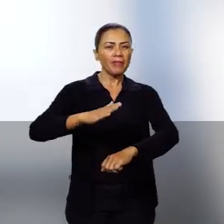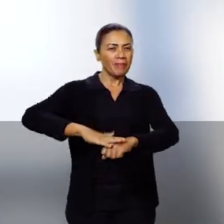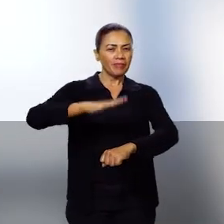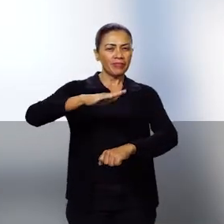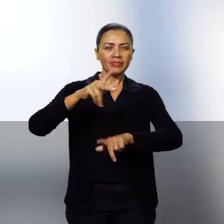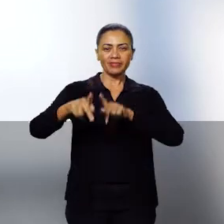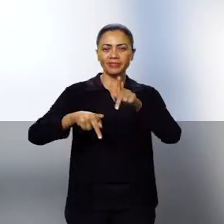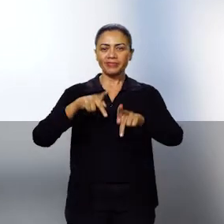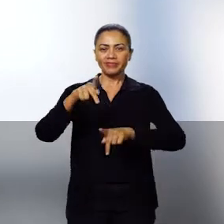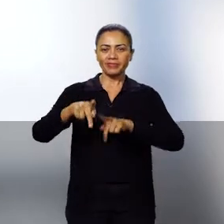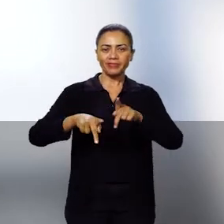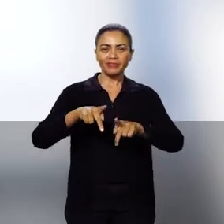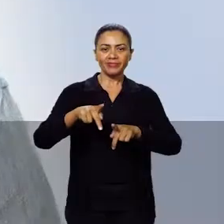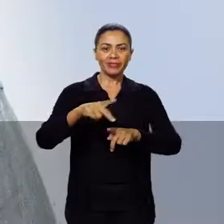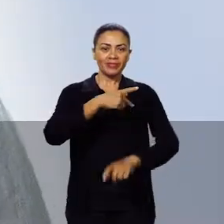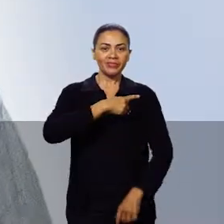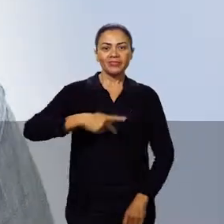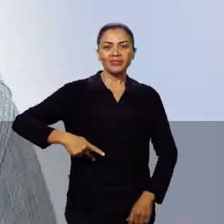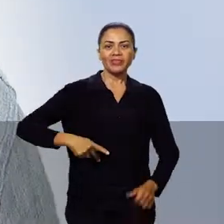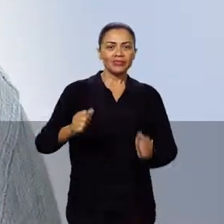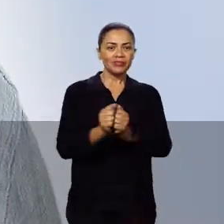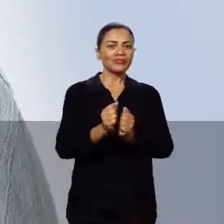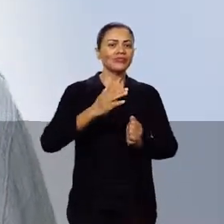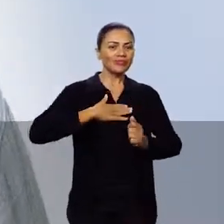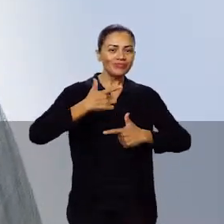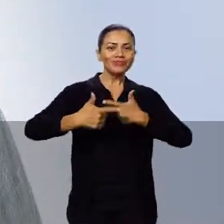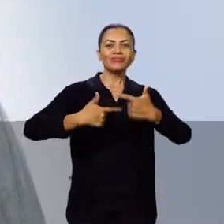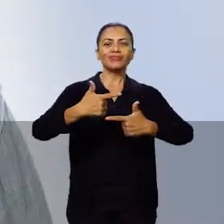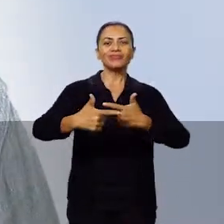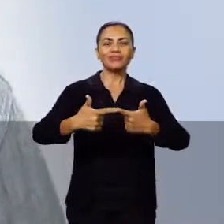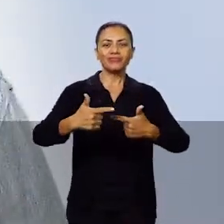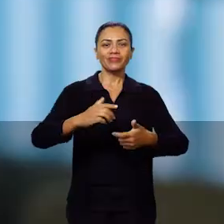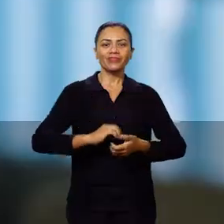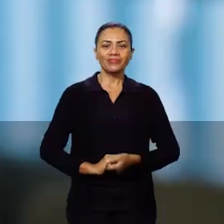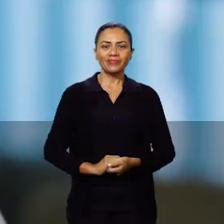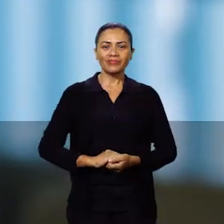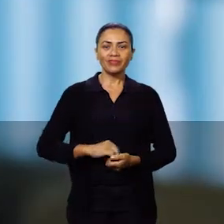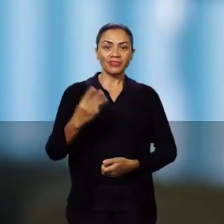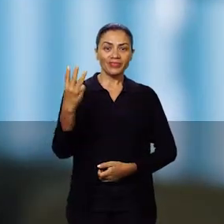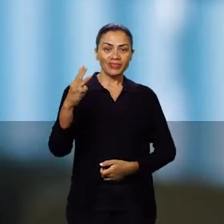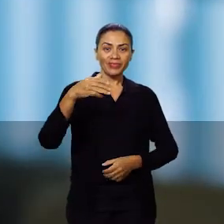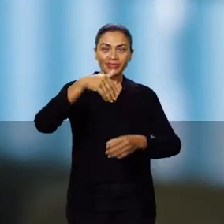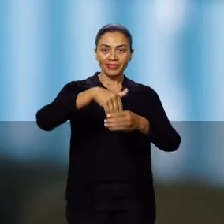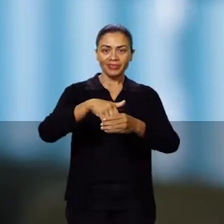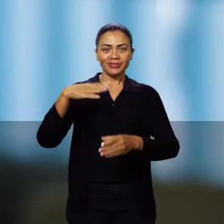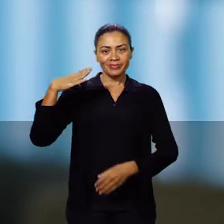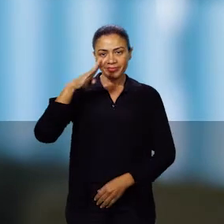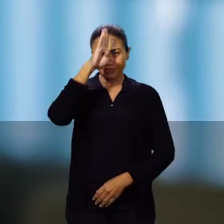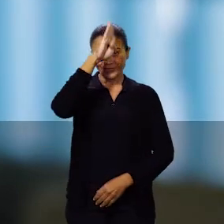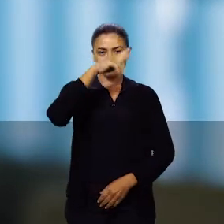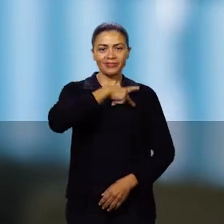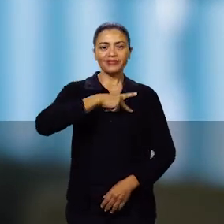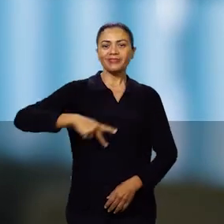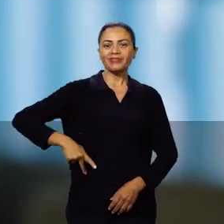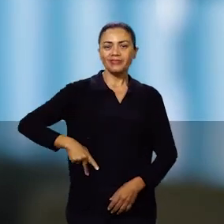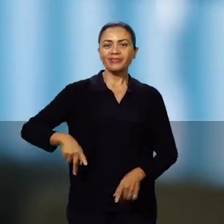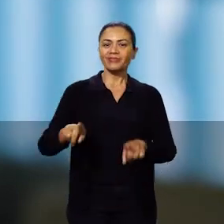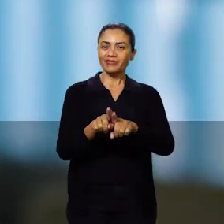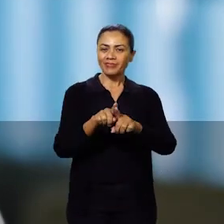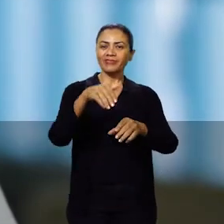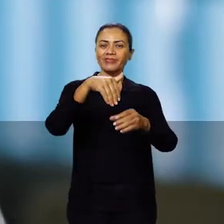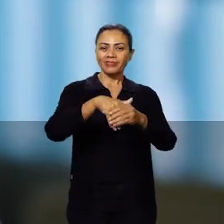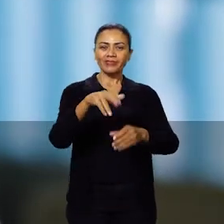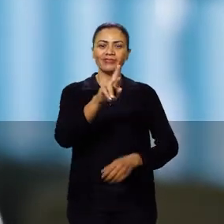e muito mais para o nosso povo. O presidente está comigo nessa luta. No Maranhão, quem vota Bolsonaro presente